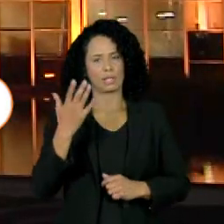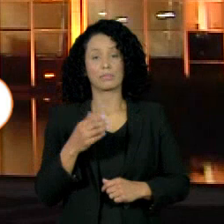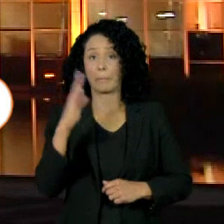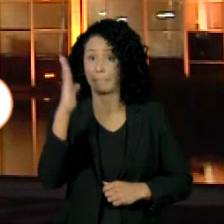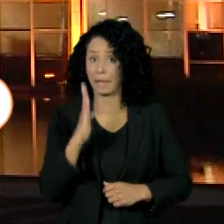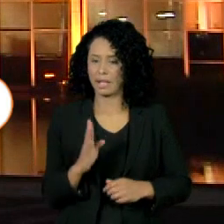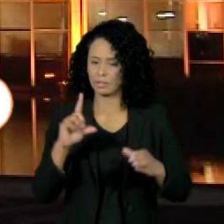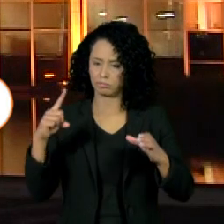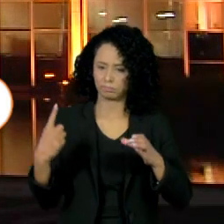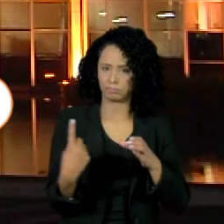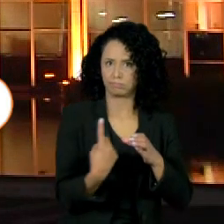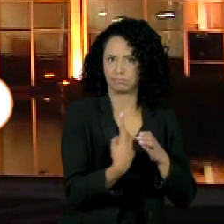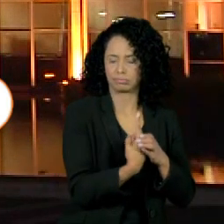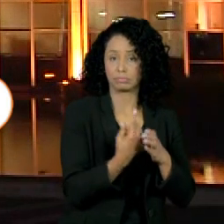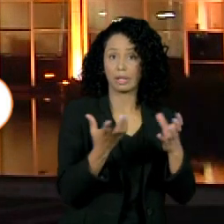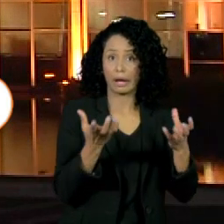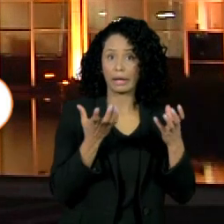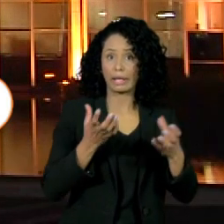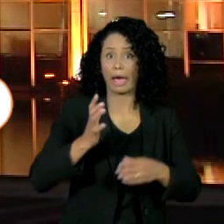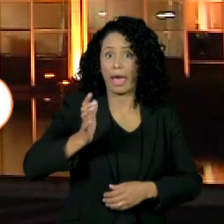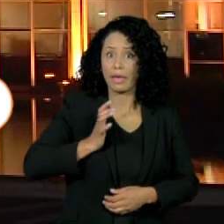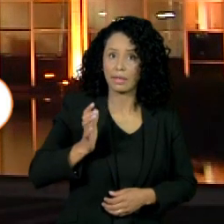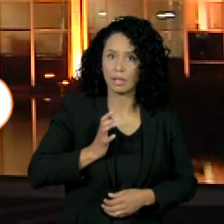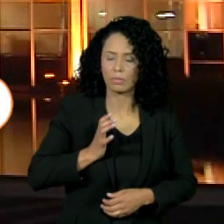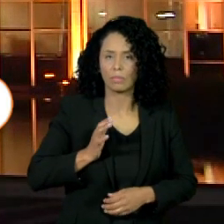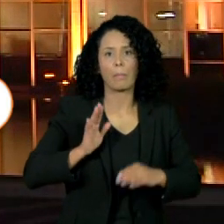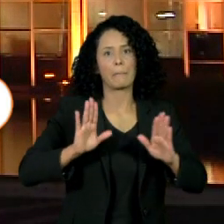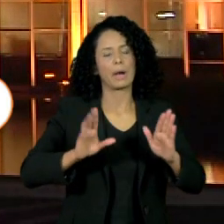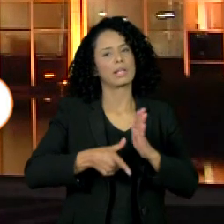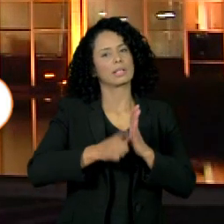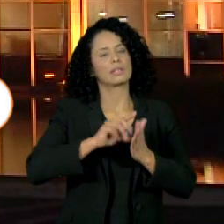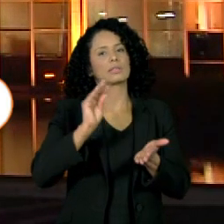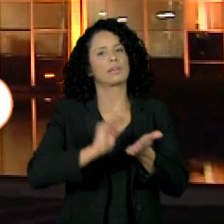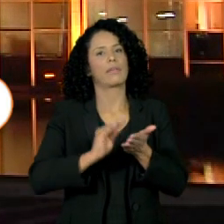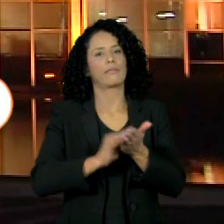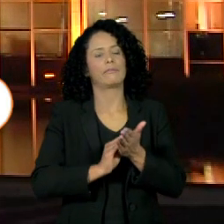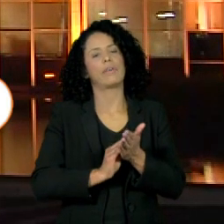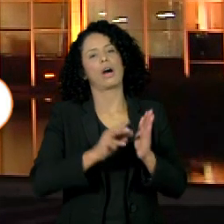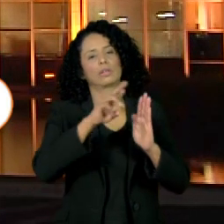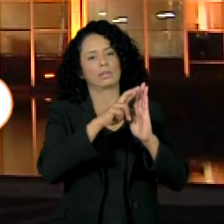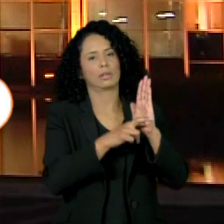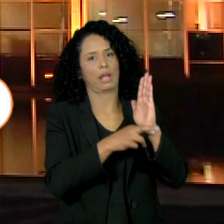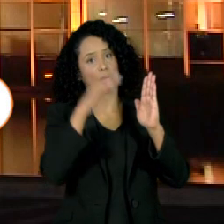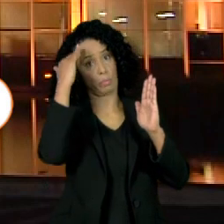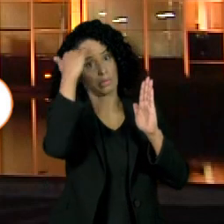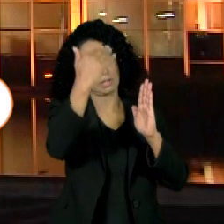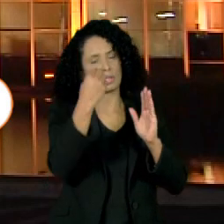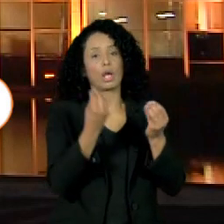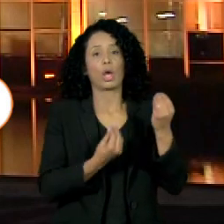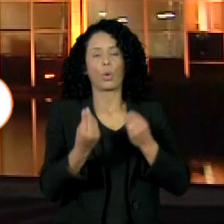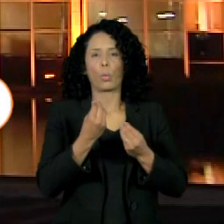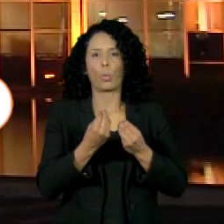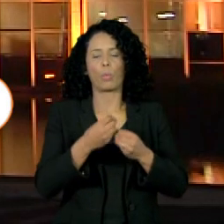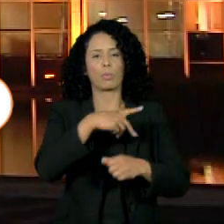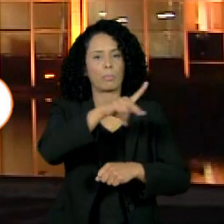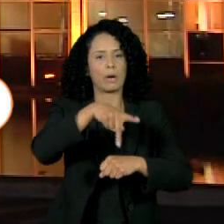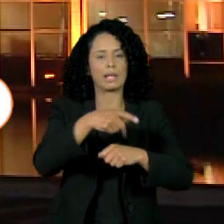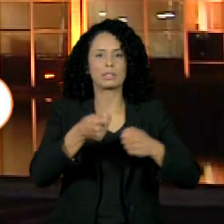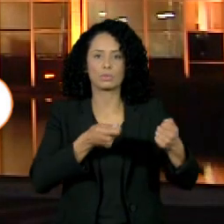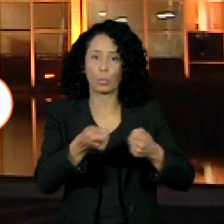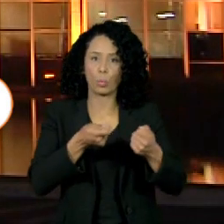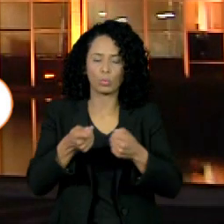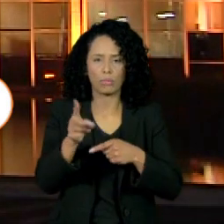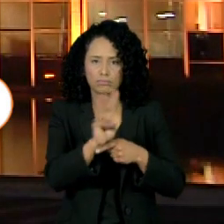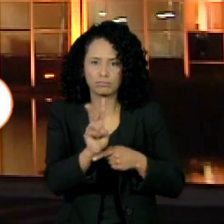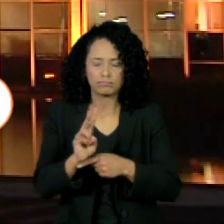precisa seguir algumas medidas econômicas, como, por exemplo, controle fiscal e também da inflação. O presidente Bolsonaro vai